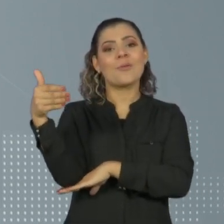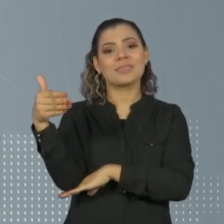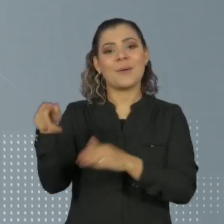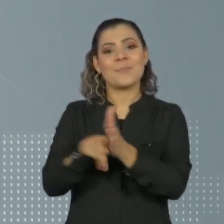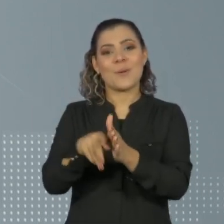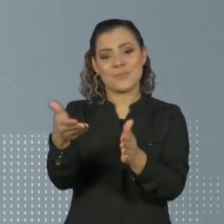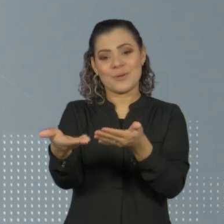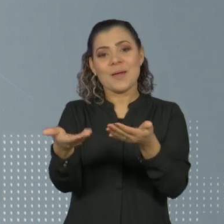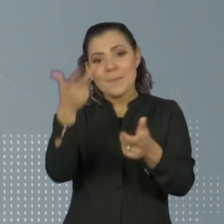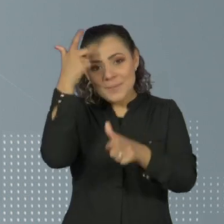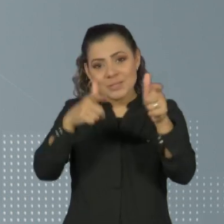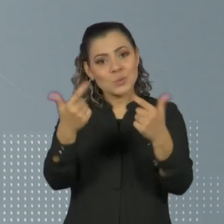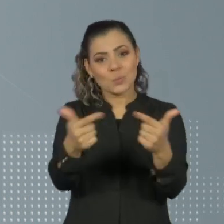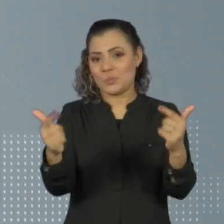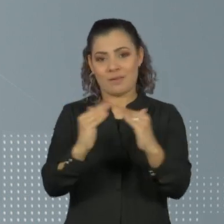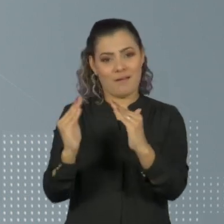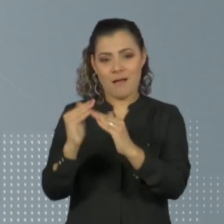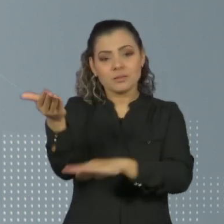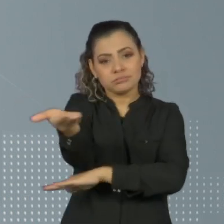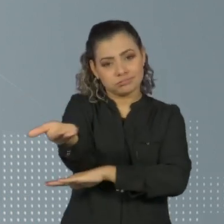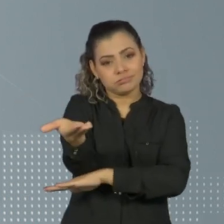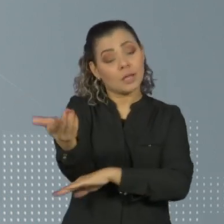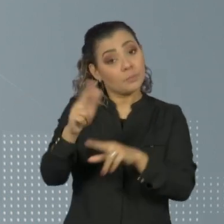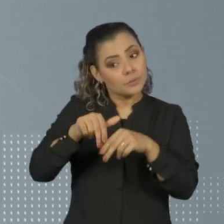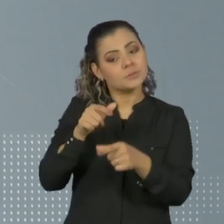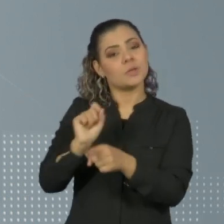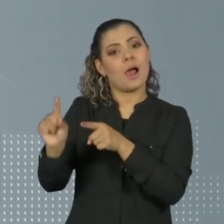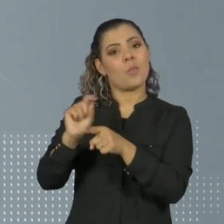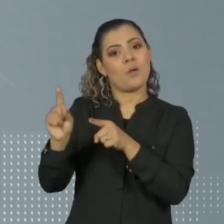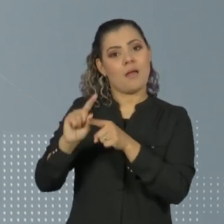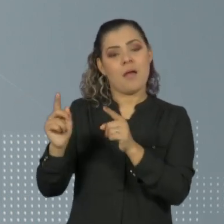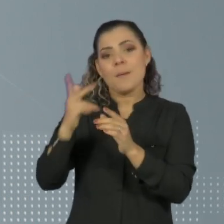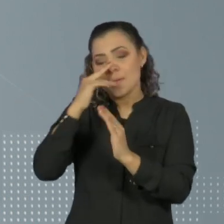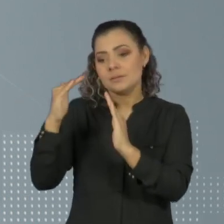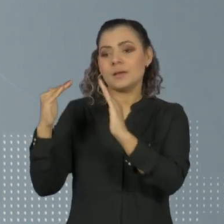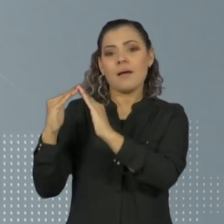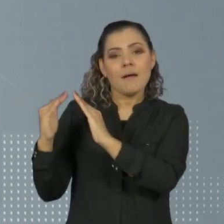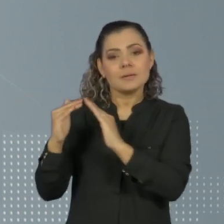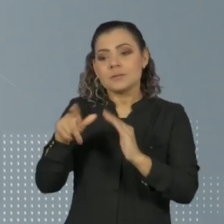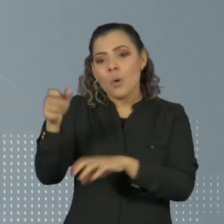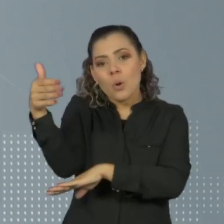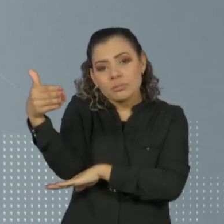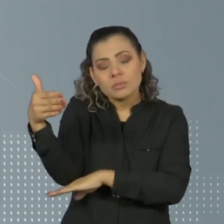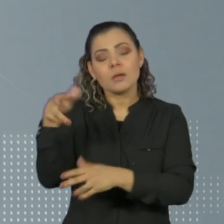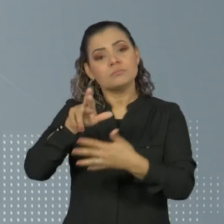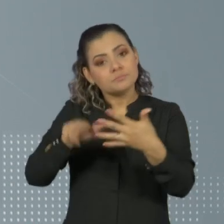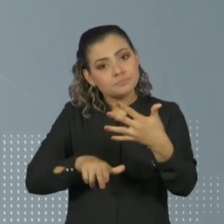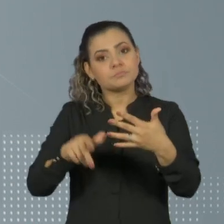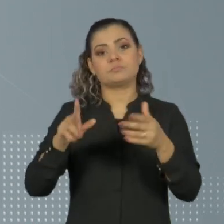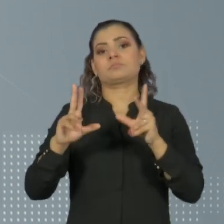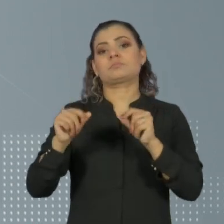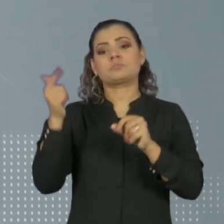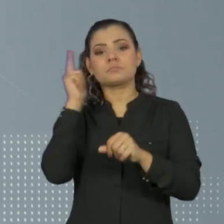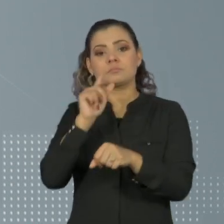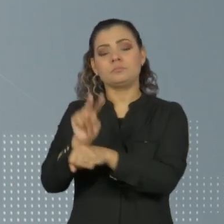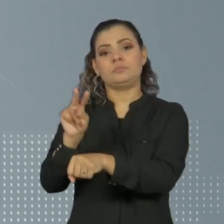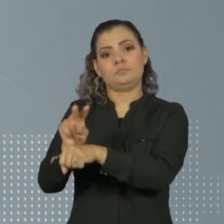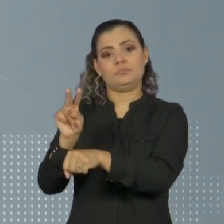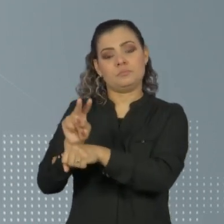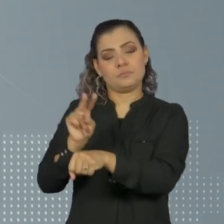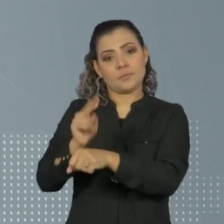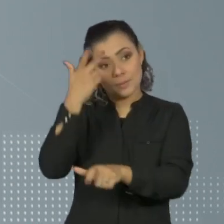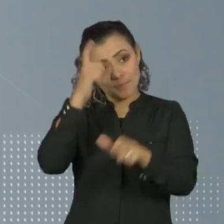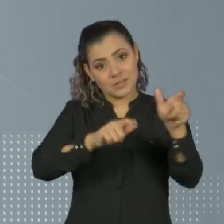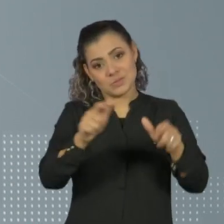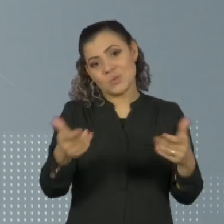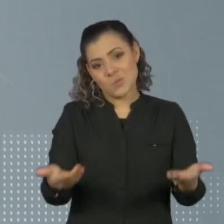em que a prefeitura se dispõe a contratar leitos da rede hoteleira de São Paulo para acolher essas pessoas em